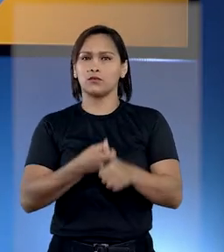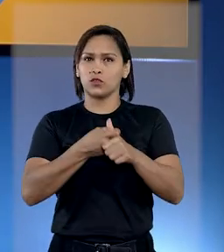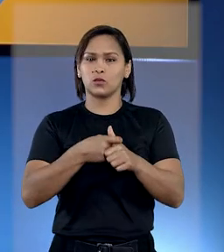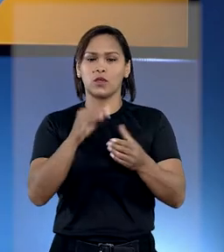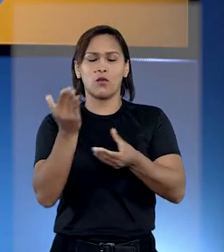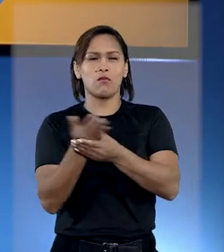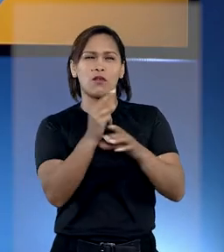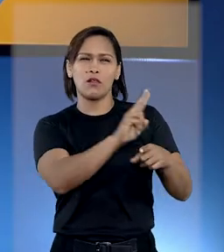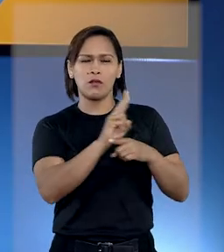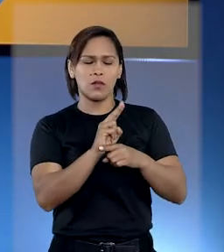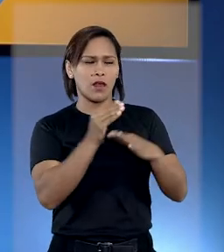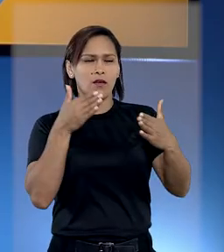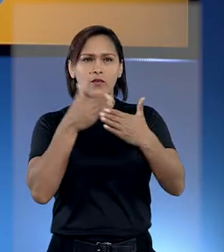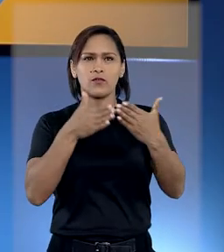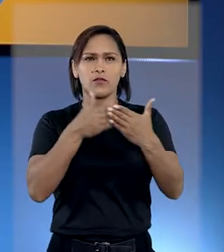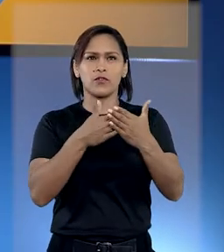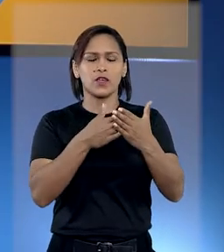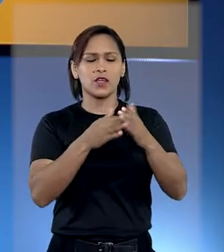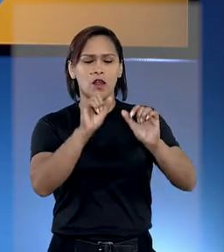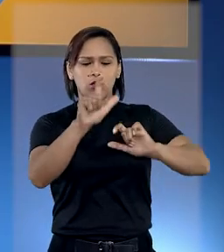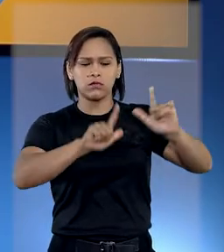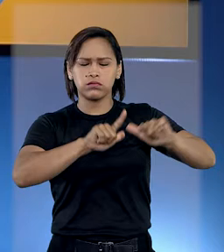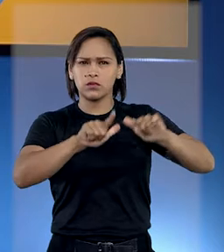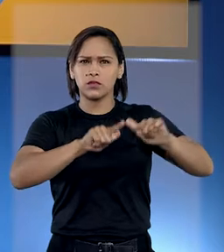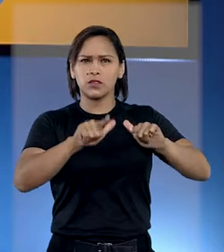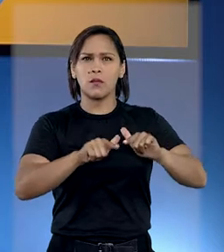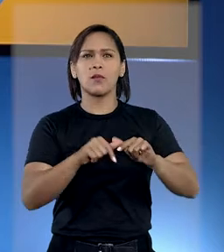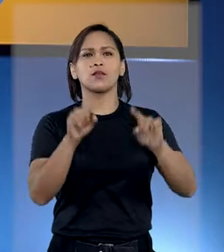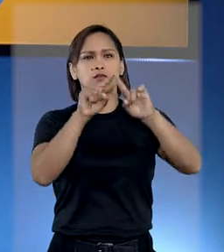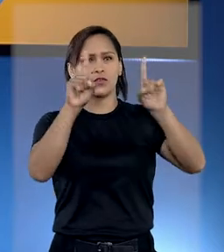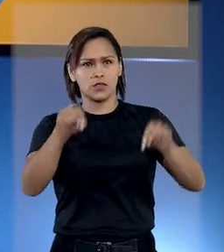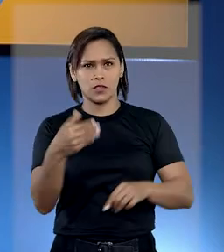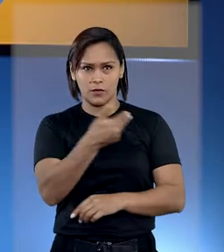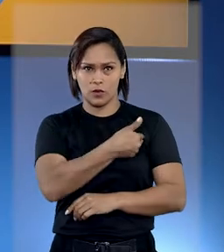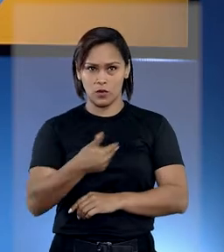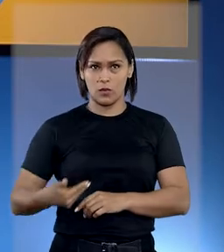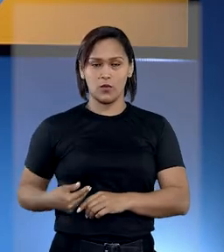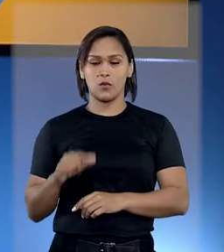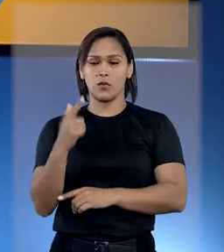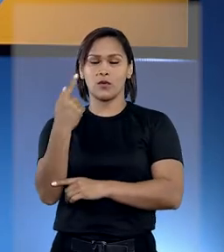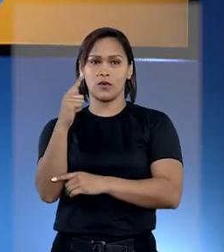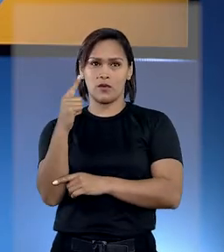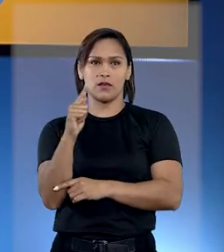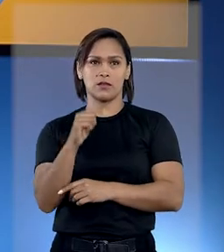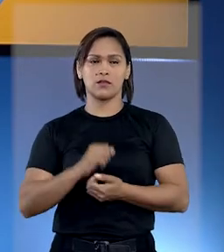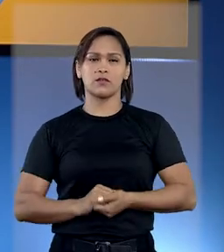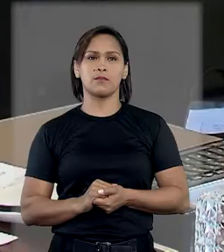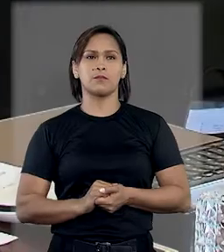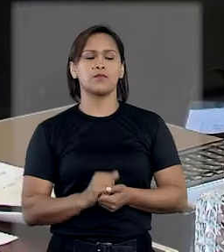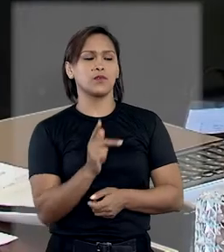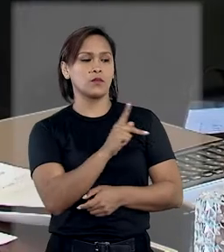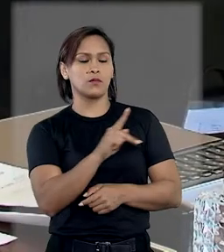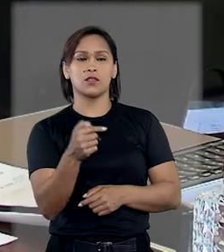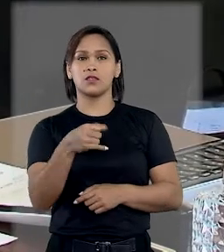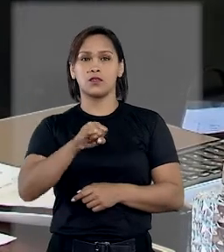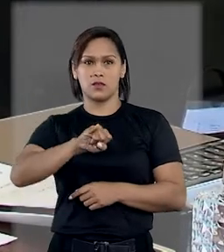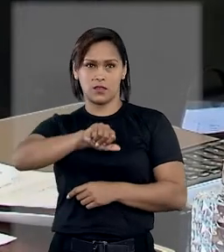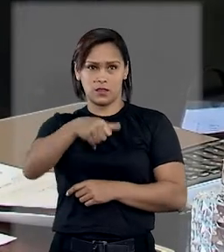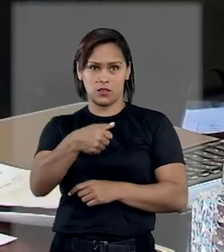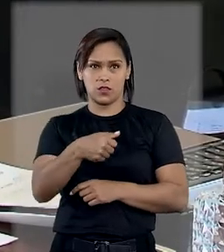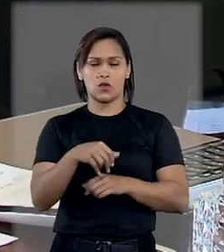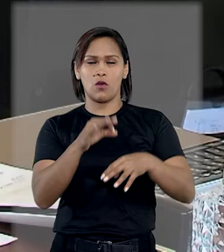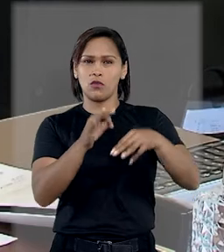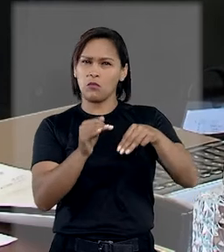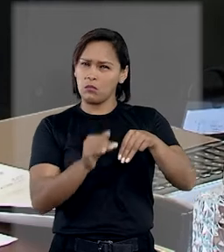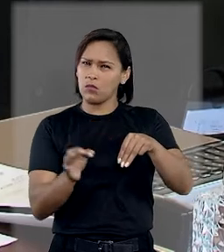suspendeu uma liminar que interferia na escala de trabalho de servidores públicos em Goiás. O presidente do